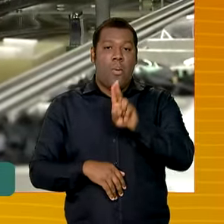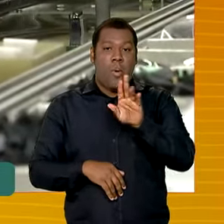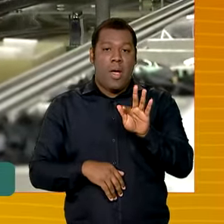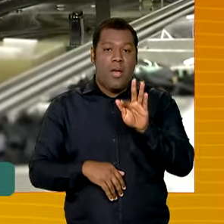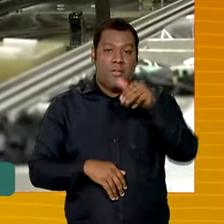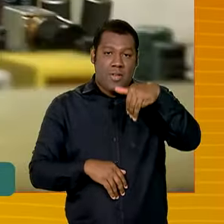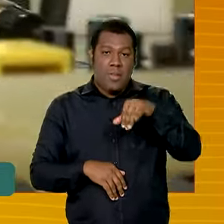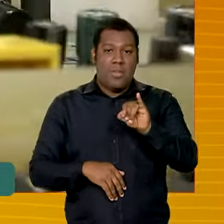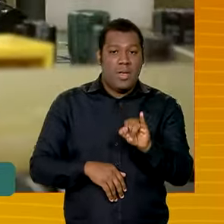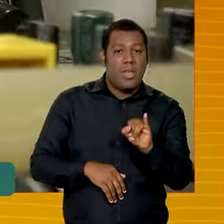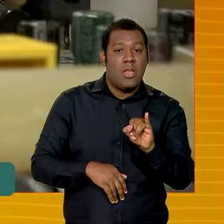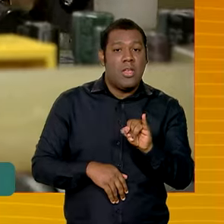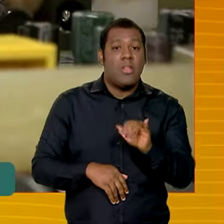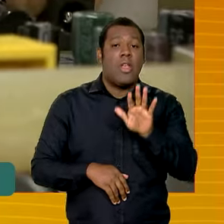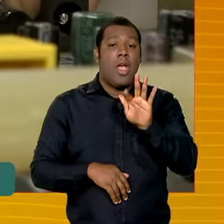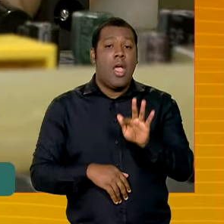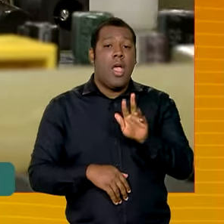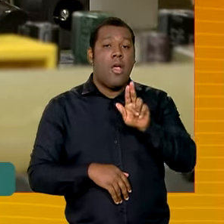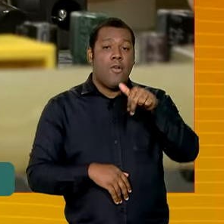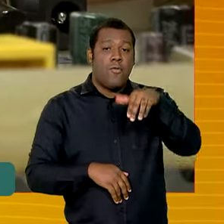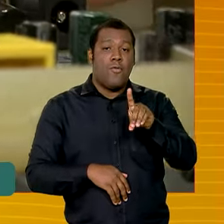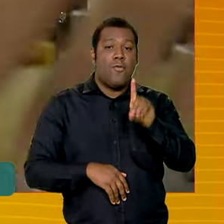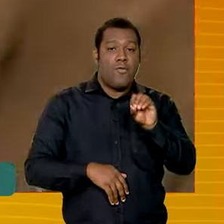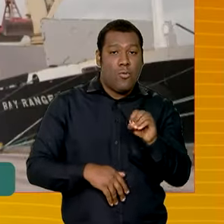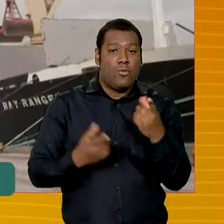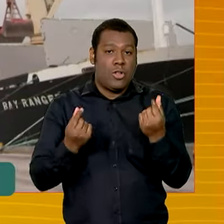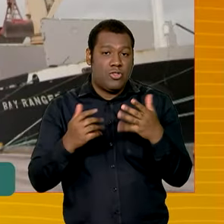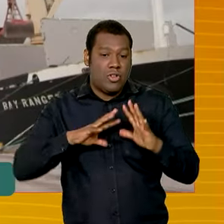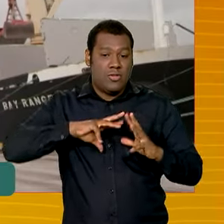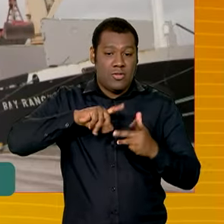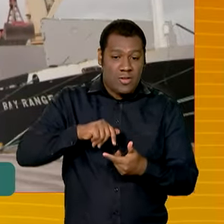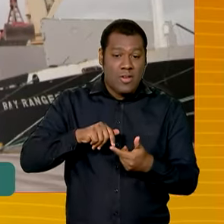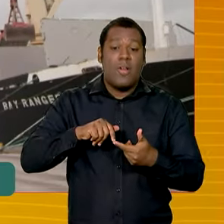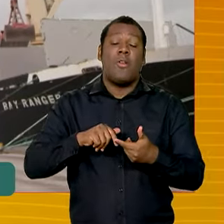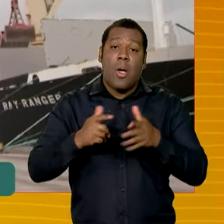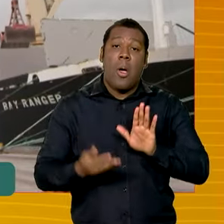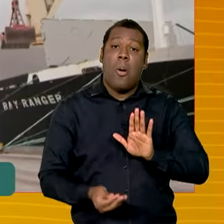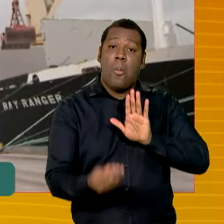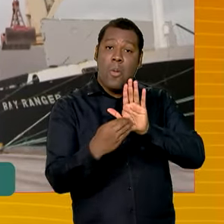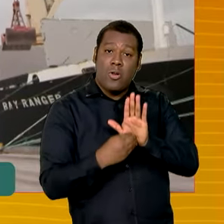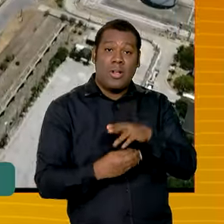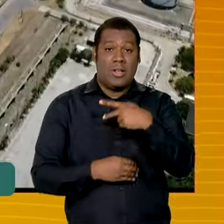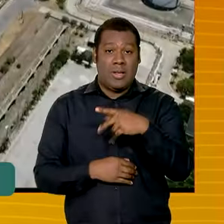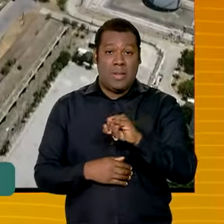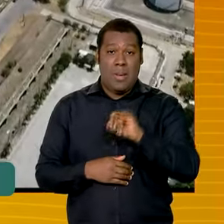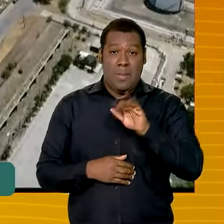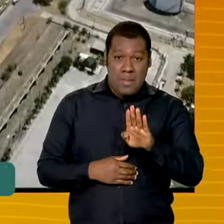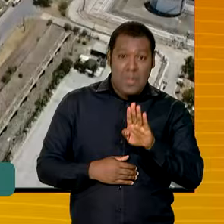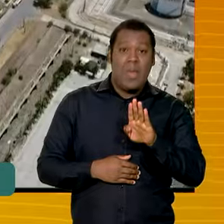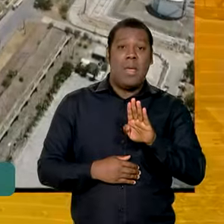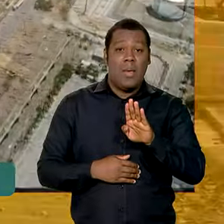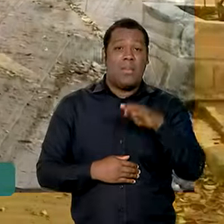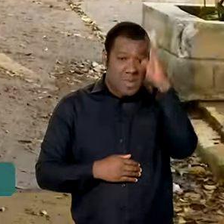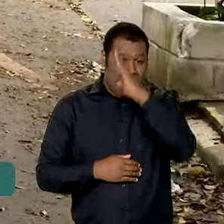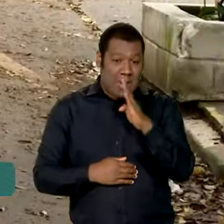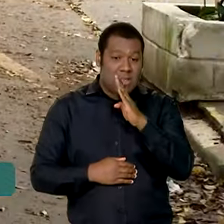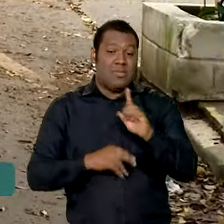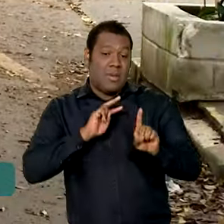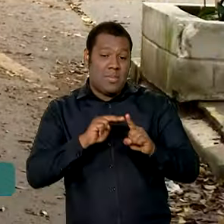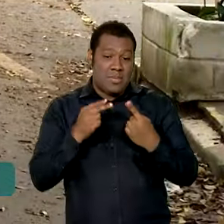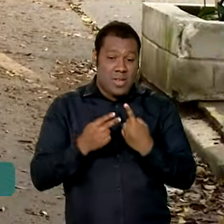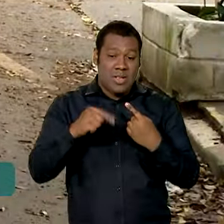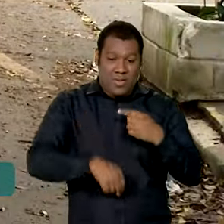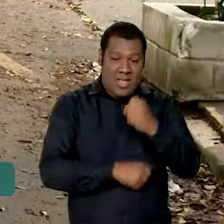Internacional, revisar para cima a previsão de PIB do Brasil para este ano. Agora, para a entidade,